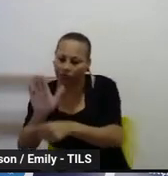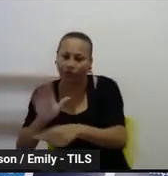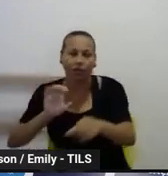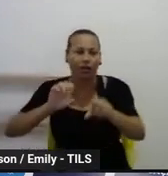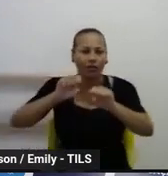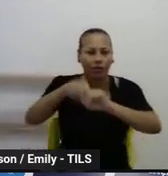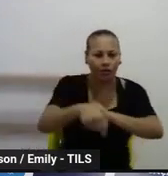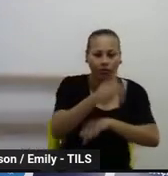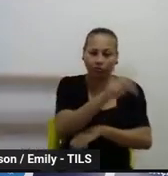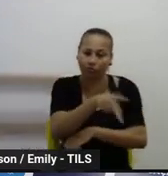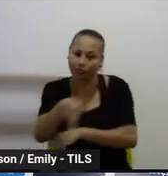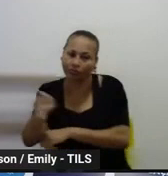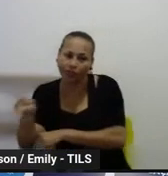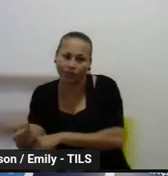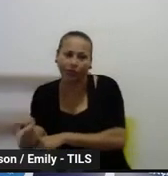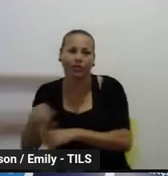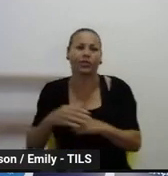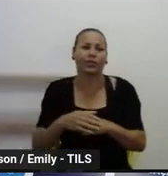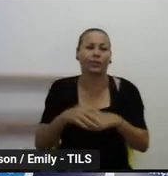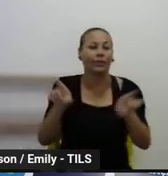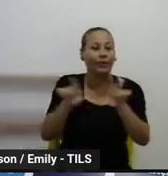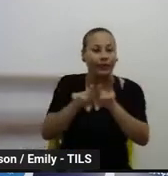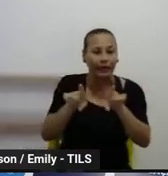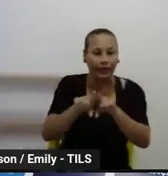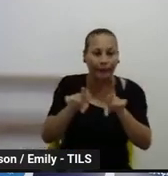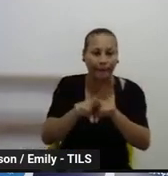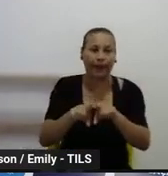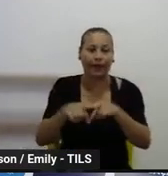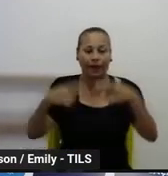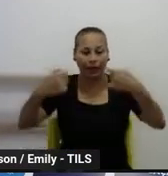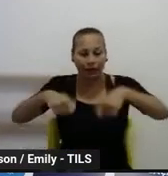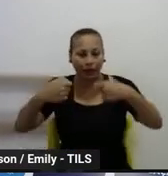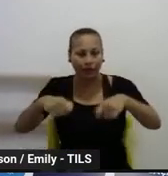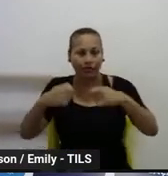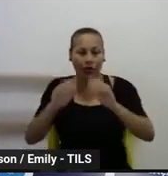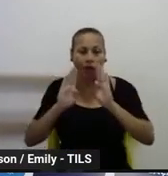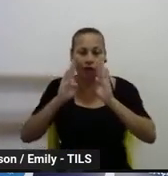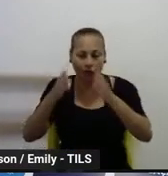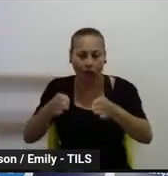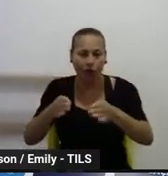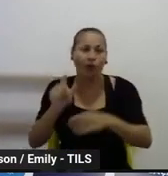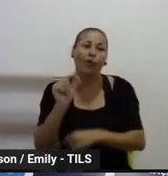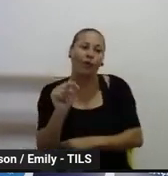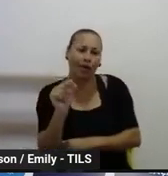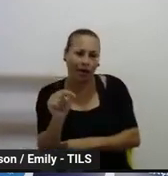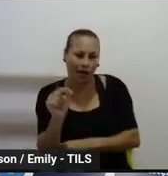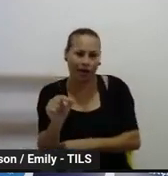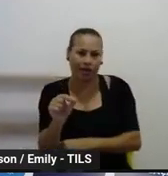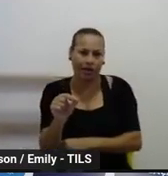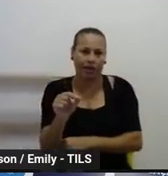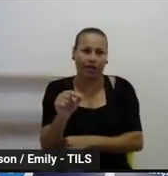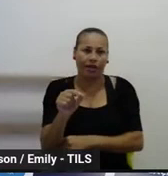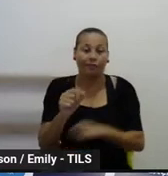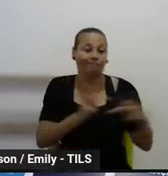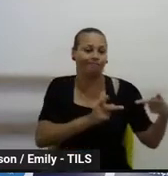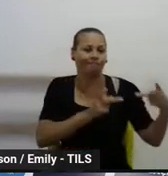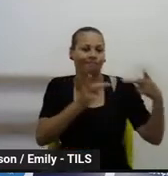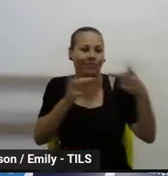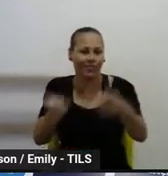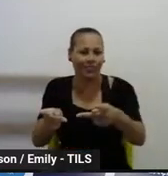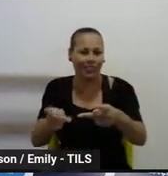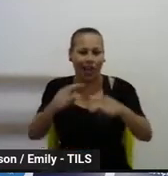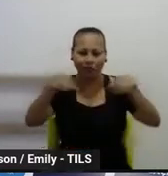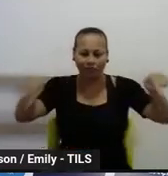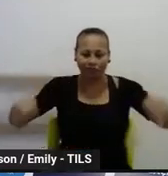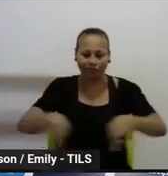professores, formador municipal, além das formações, ele vai realizar visitas à sala de